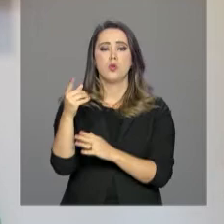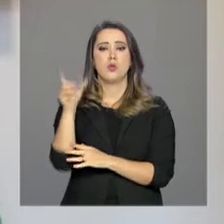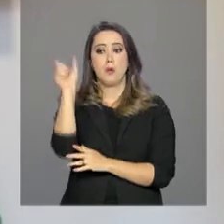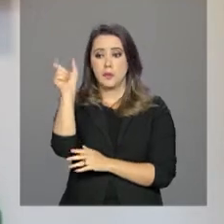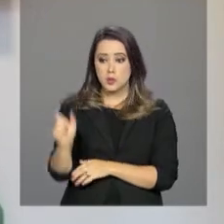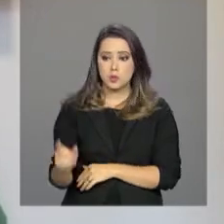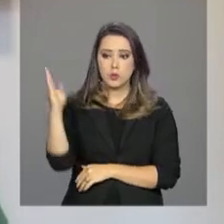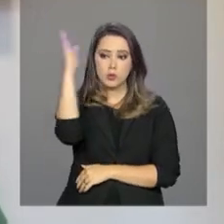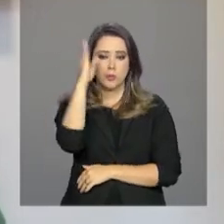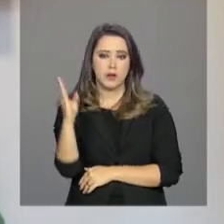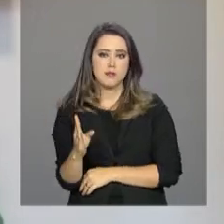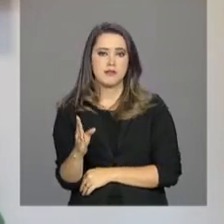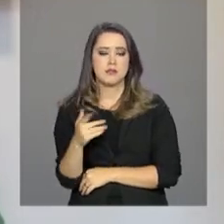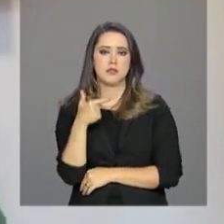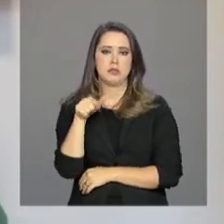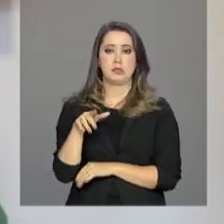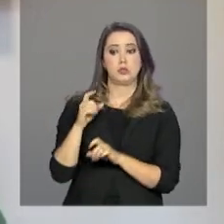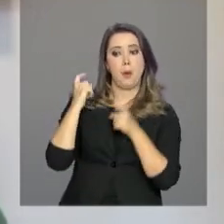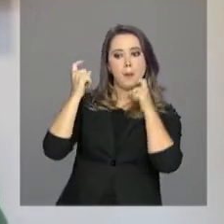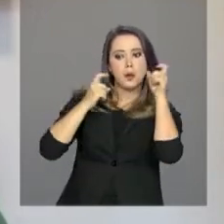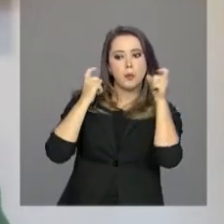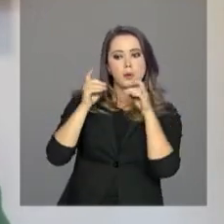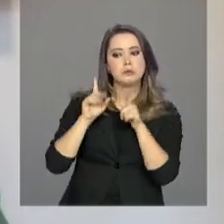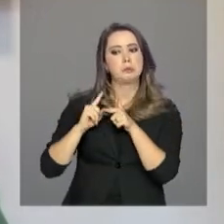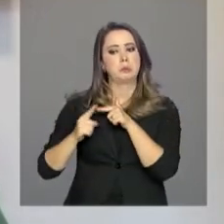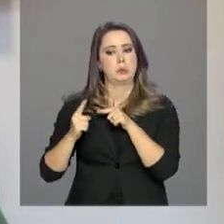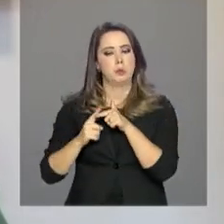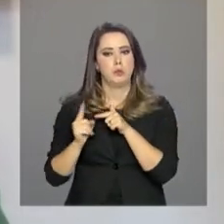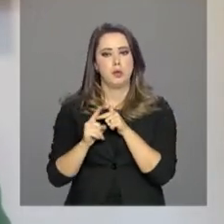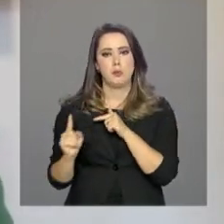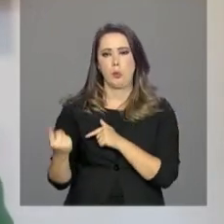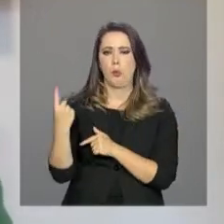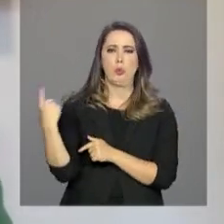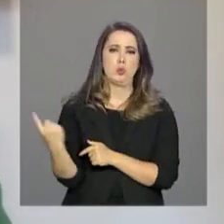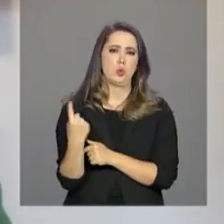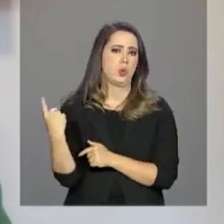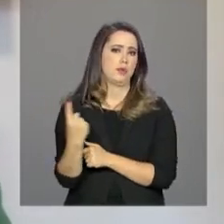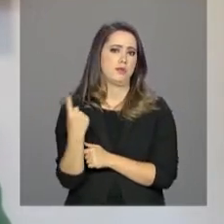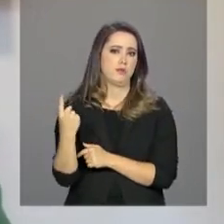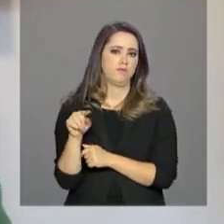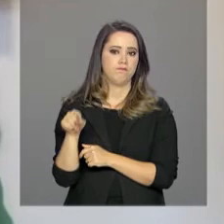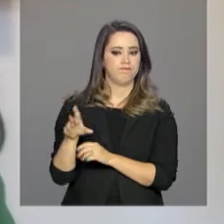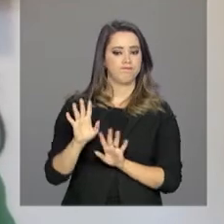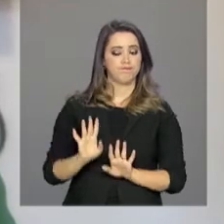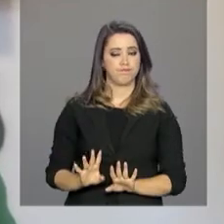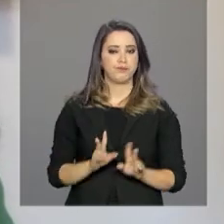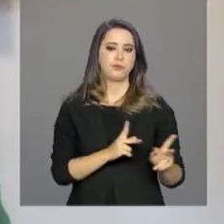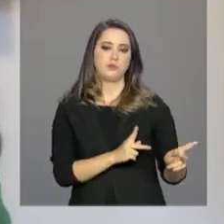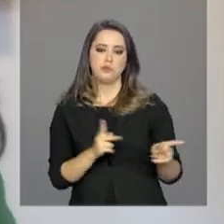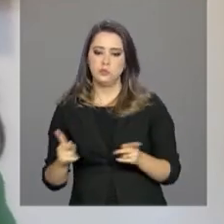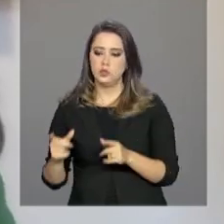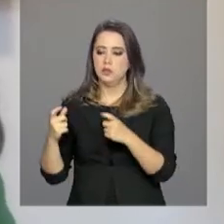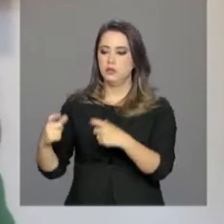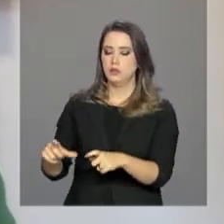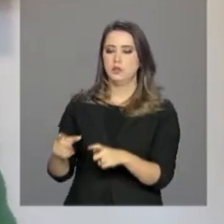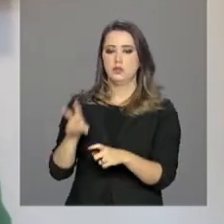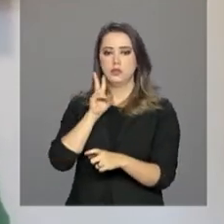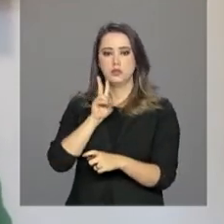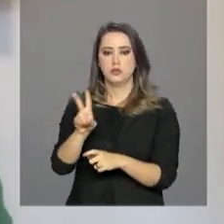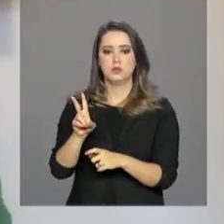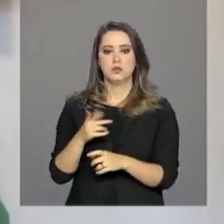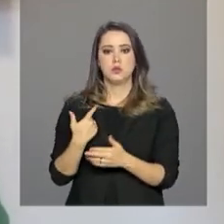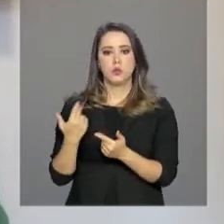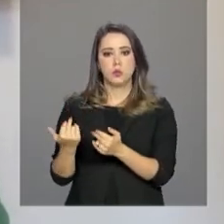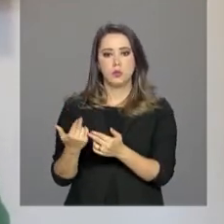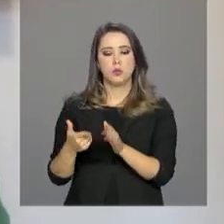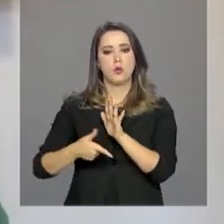preocupação de que ele estivesse em uma situação de vulnerabilidade maior. O ministro disse que visitou esse abrigo e que, assim